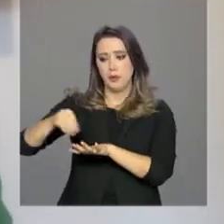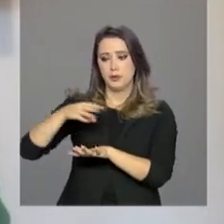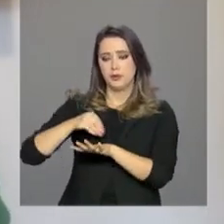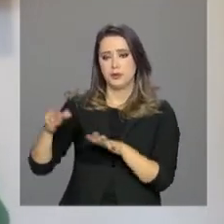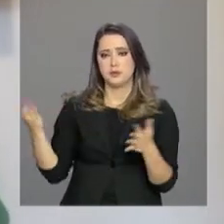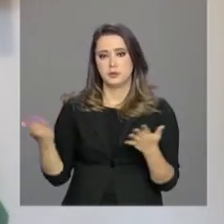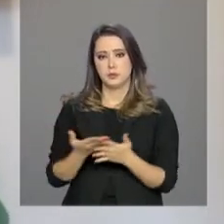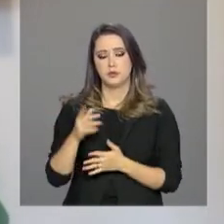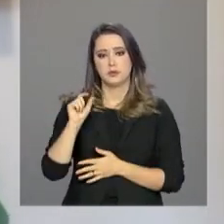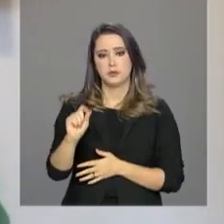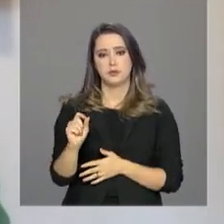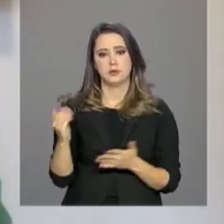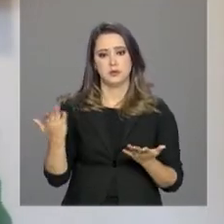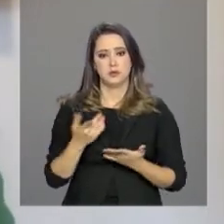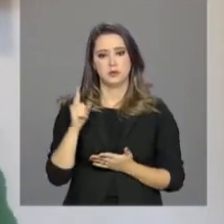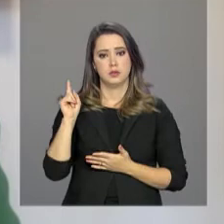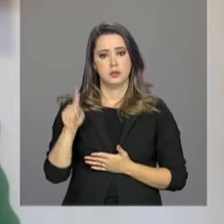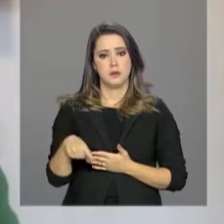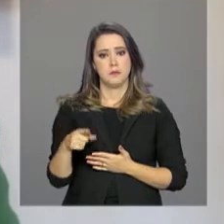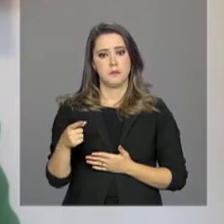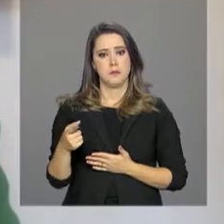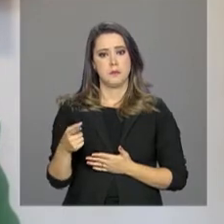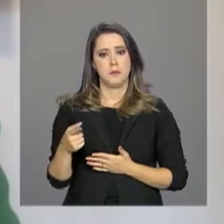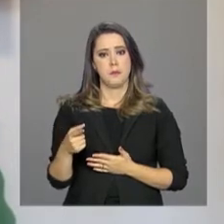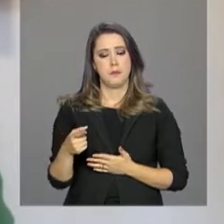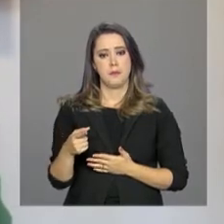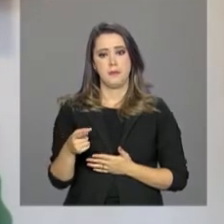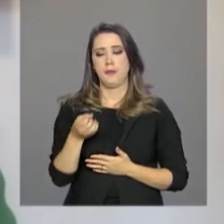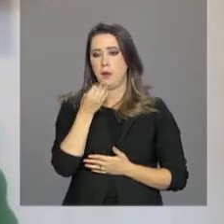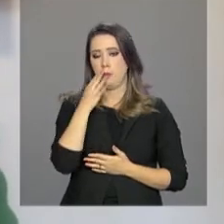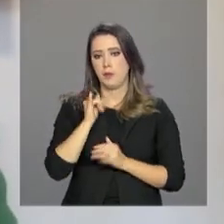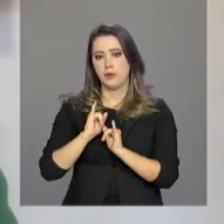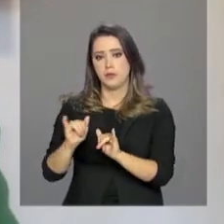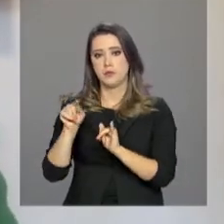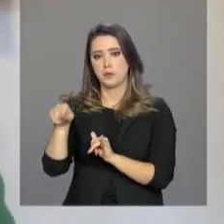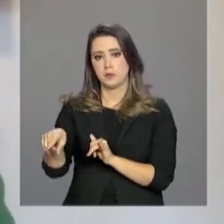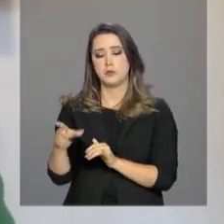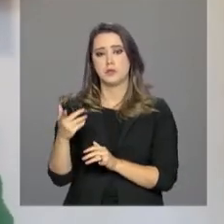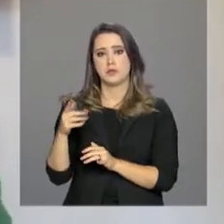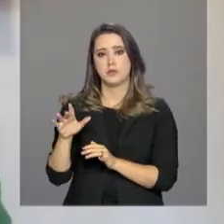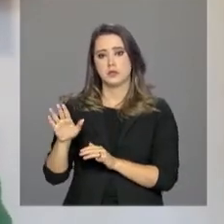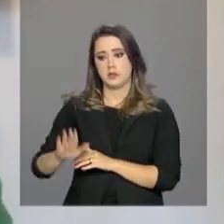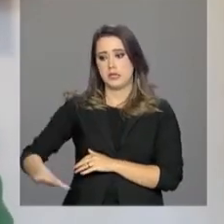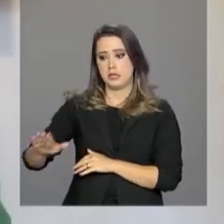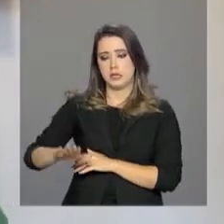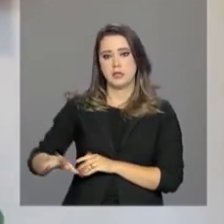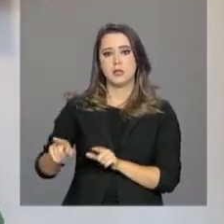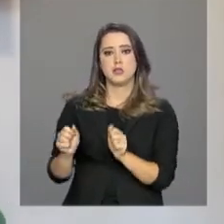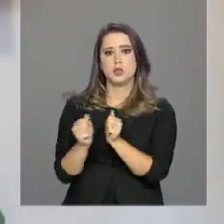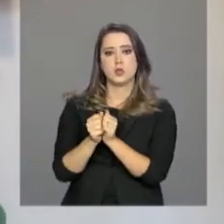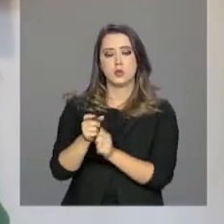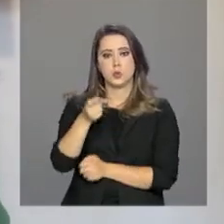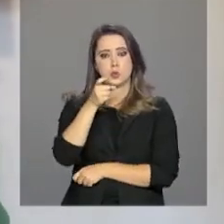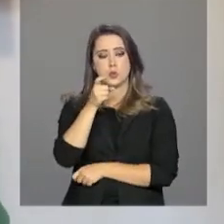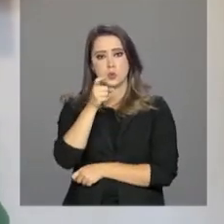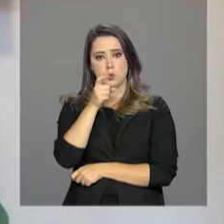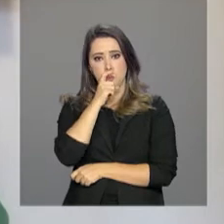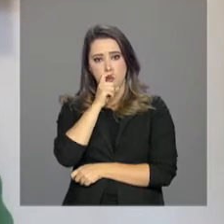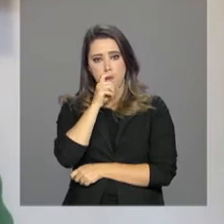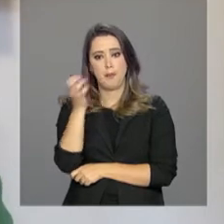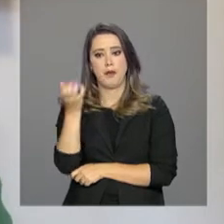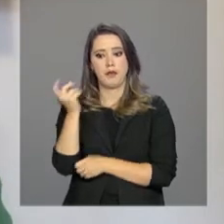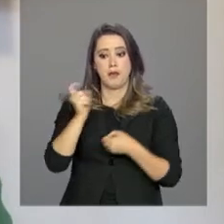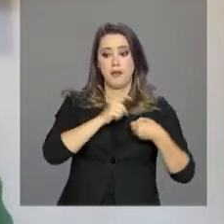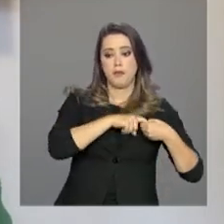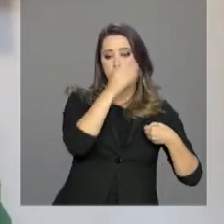conversa foi que o menino e o seu pai desejam voltar ao Brasil, ao contrário da maioria